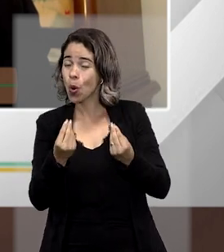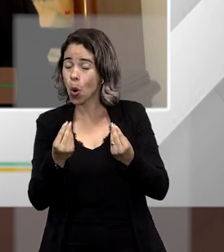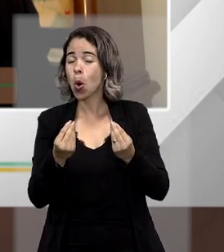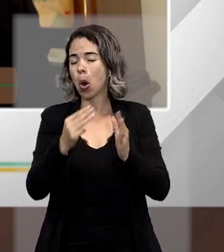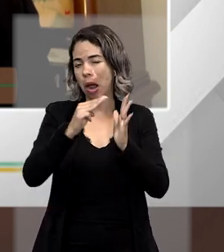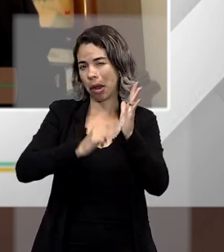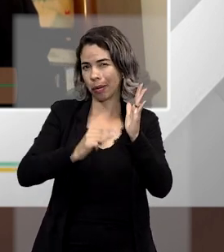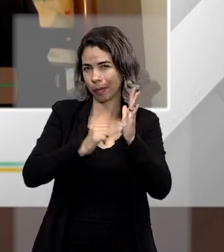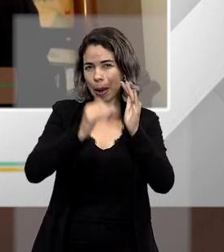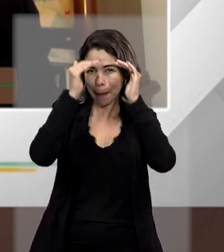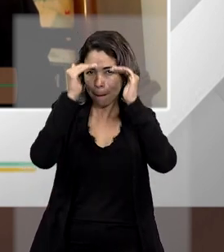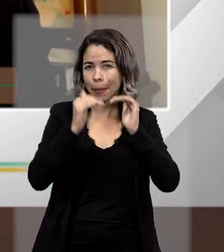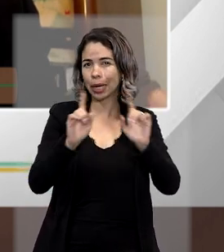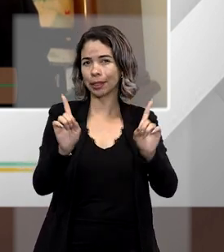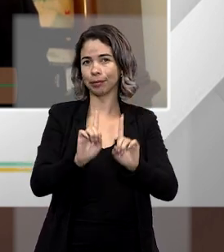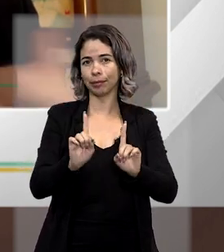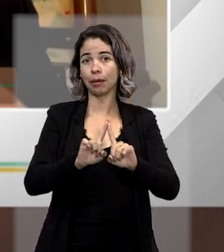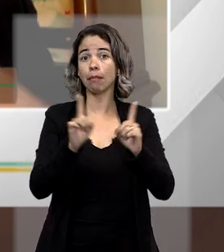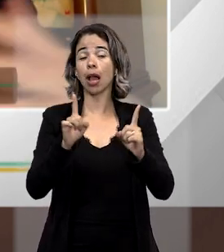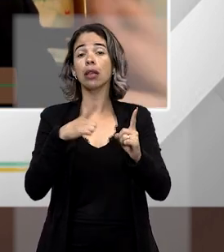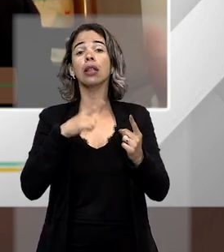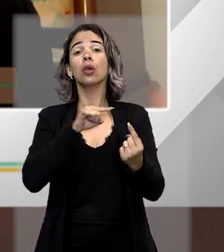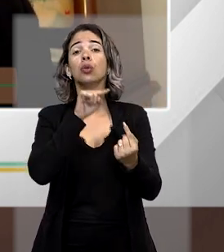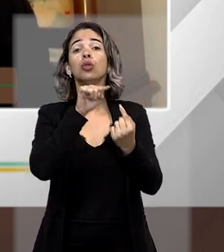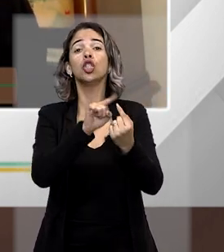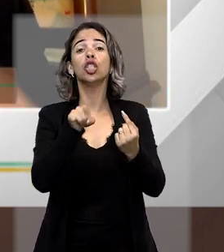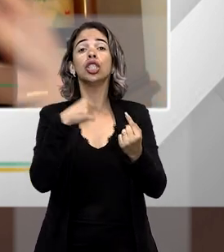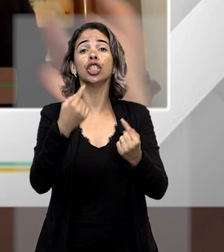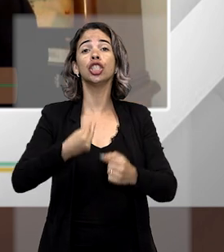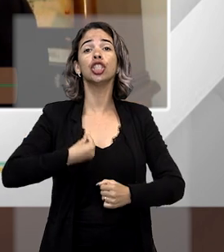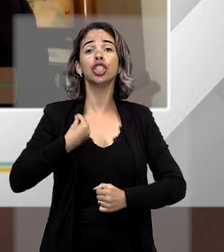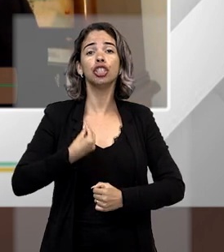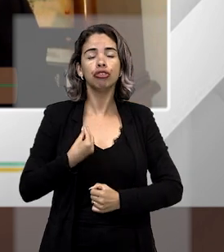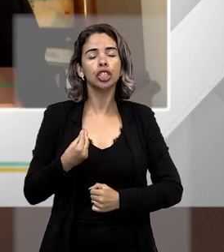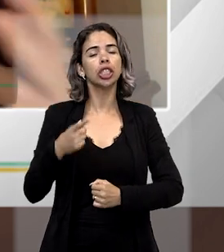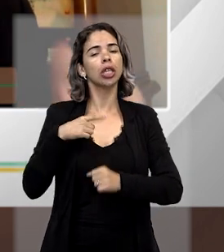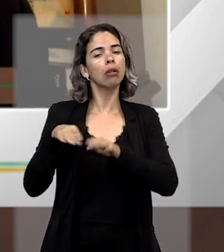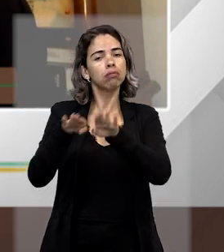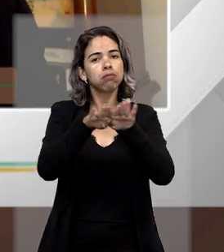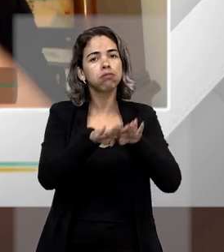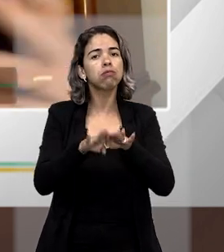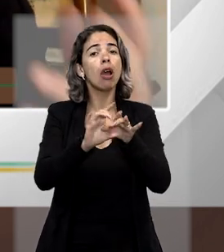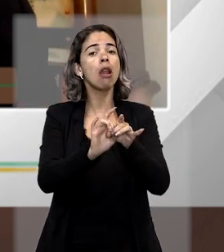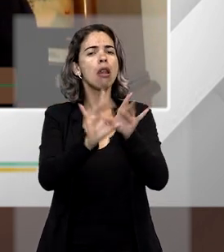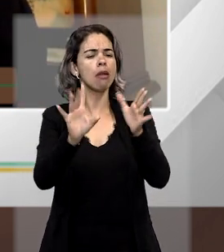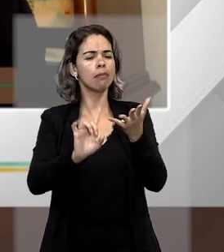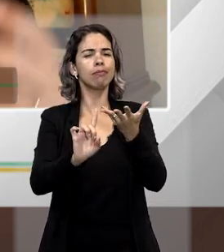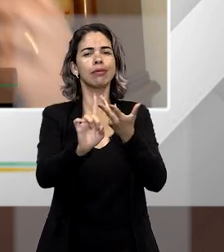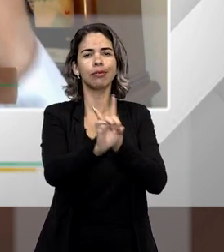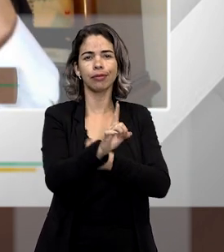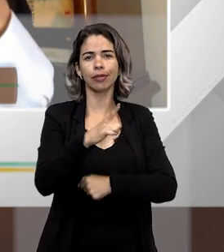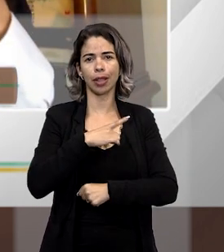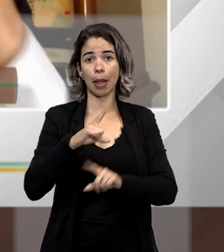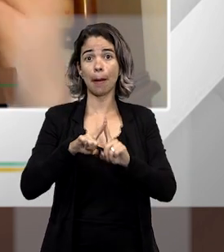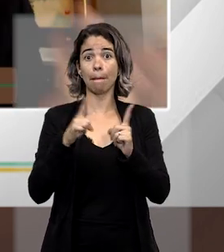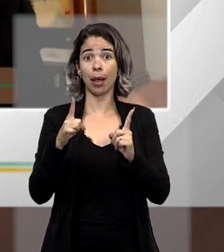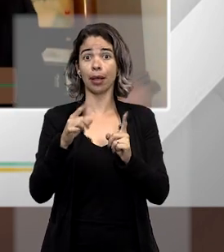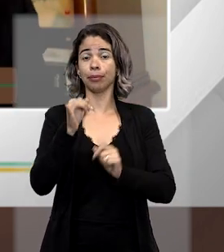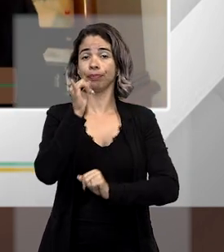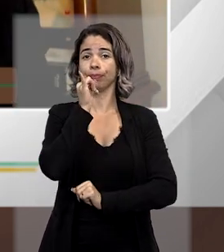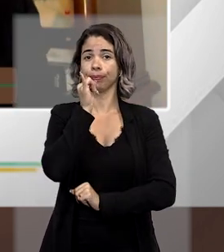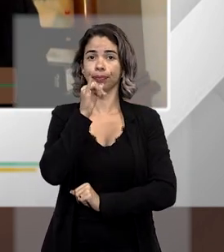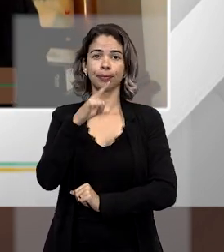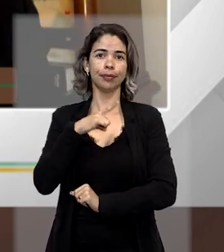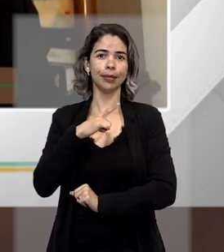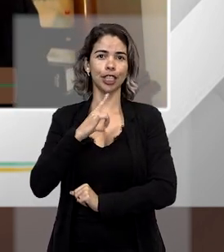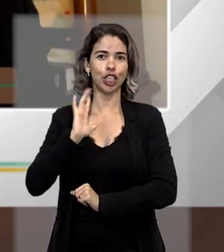seus membros, uma intenção ali de vivermos sobre um regime democrático, de liberdades, enfim. Mas nós